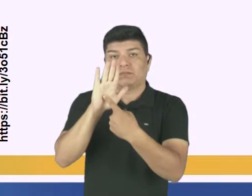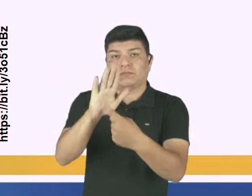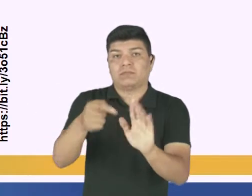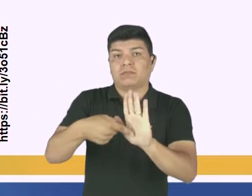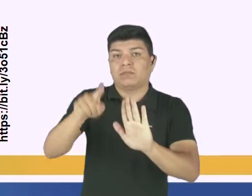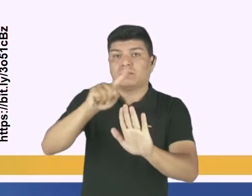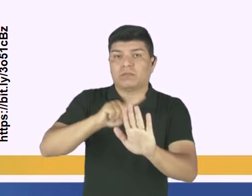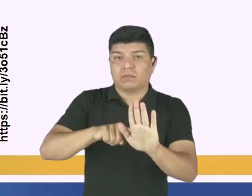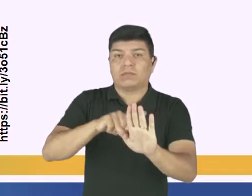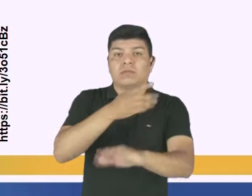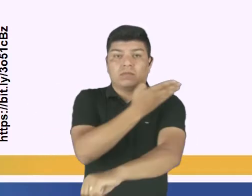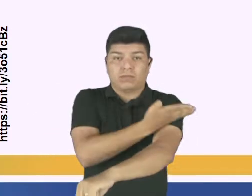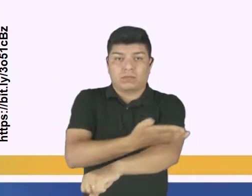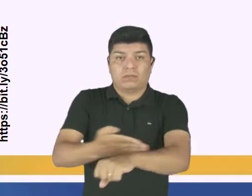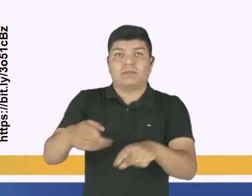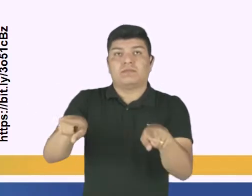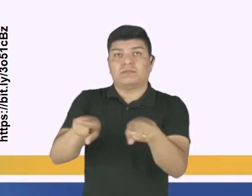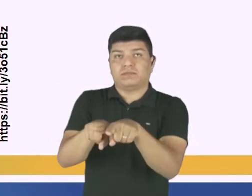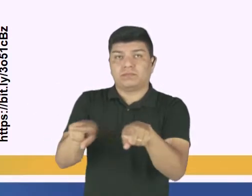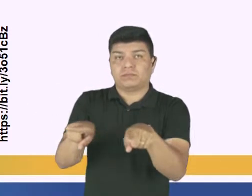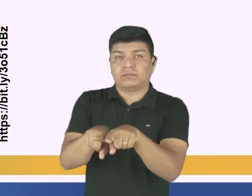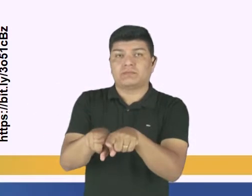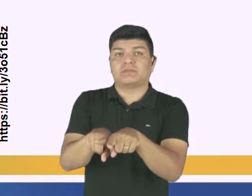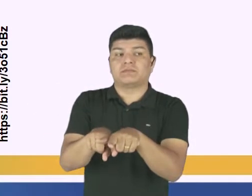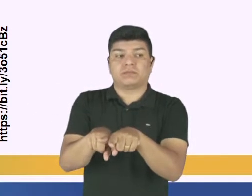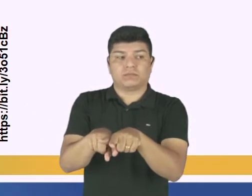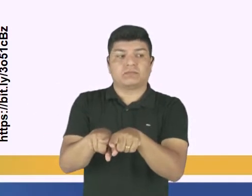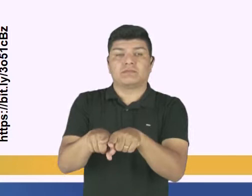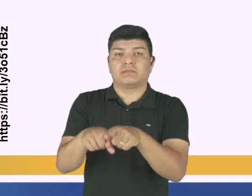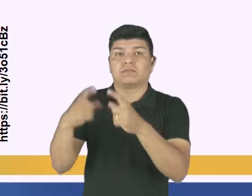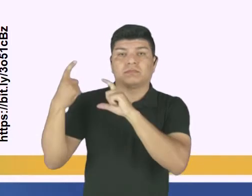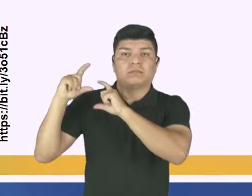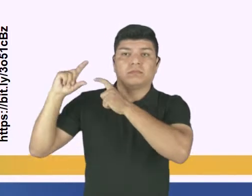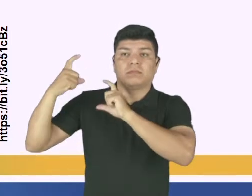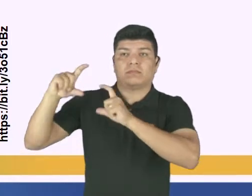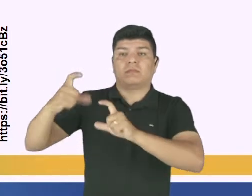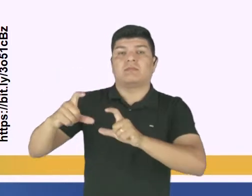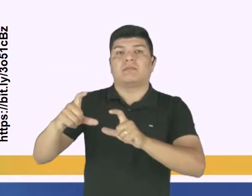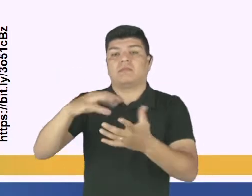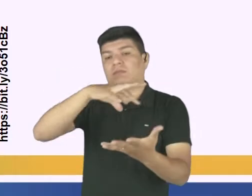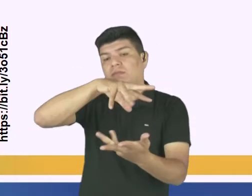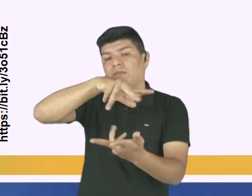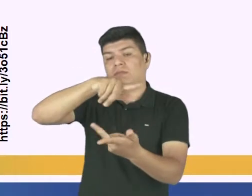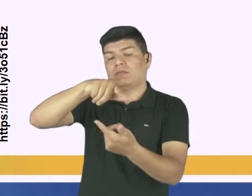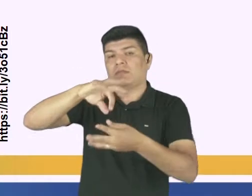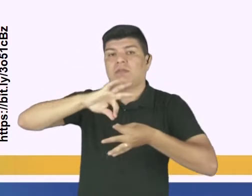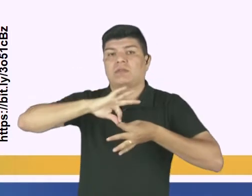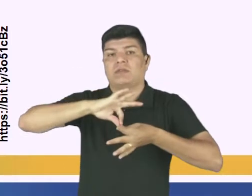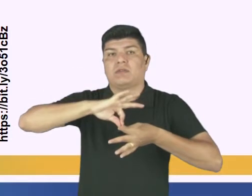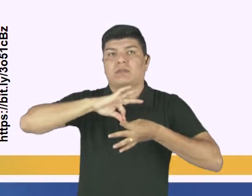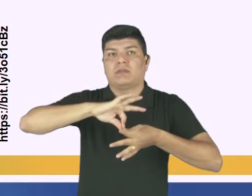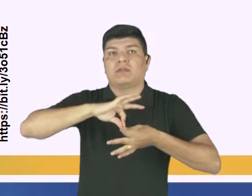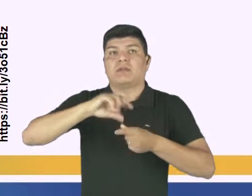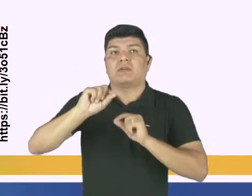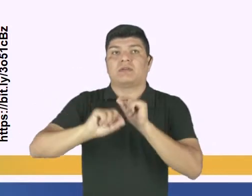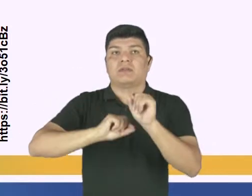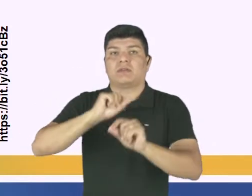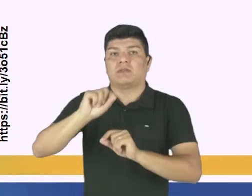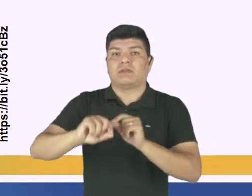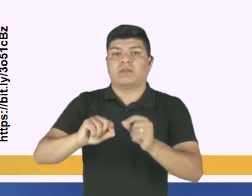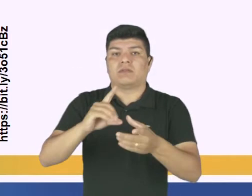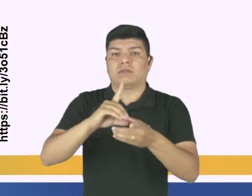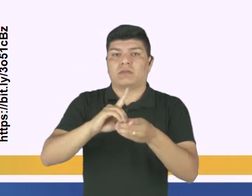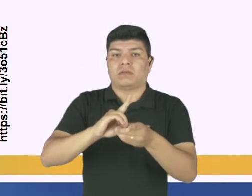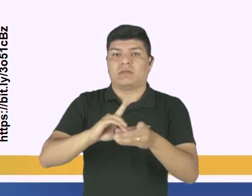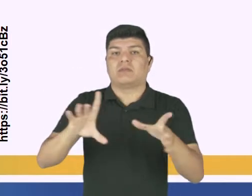narrativas e tradições, relacionam-se à humanidade e à espiritualidade, adotando doutrinas,